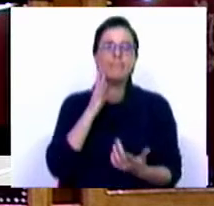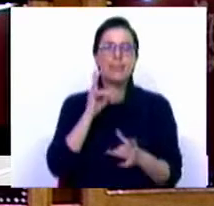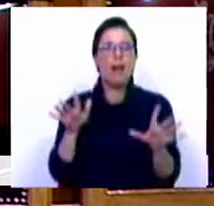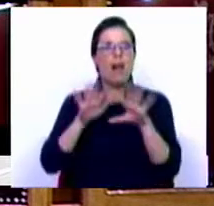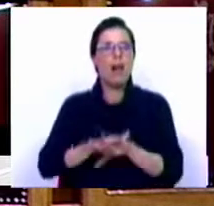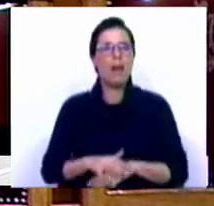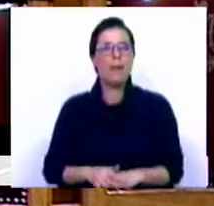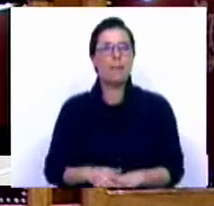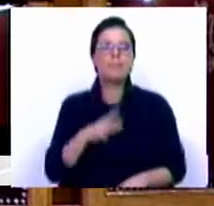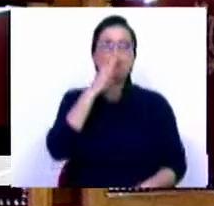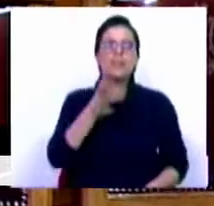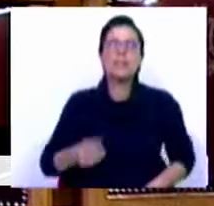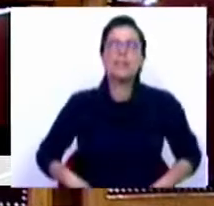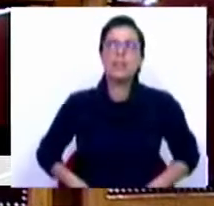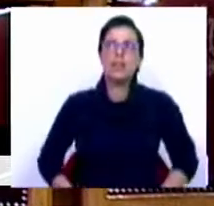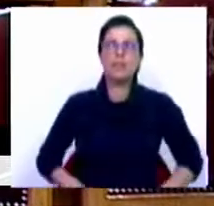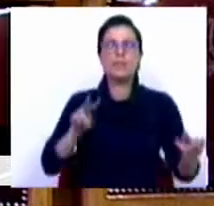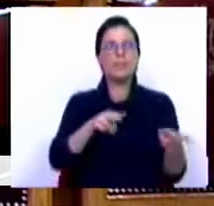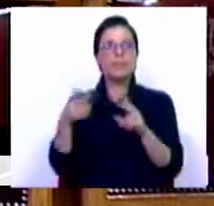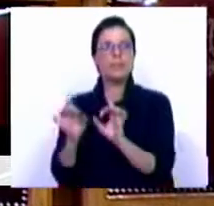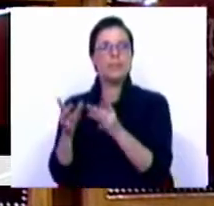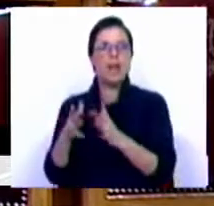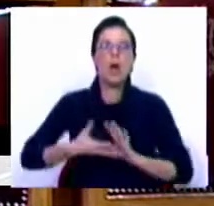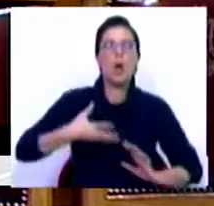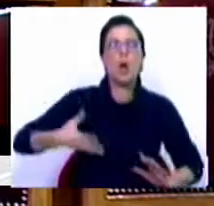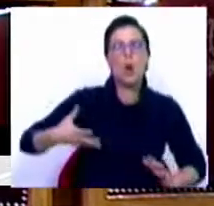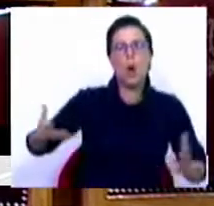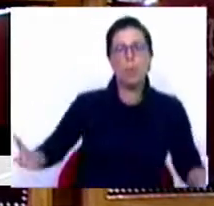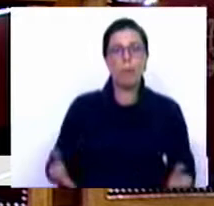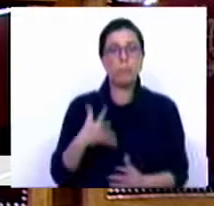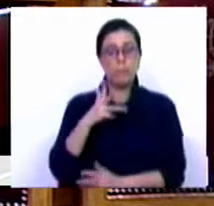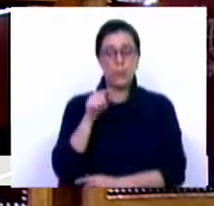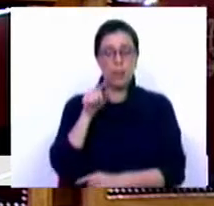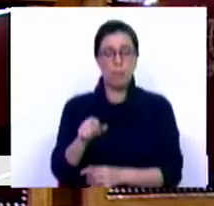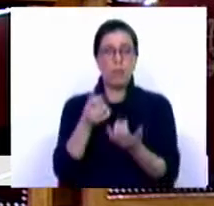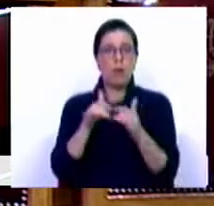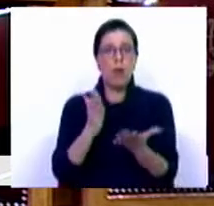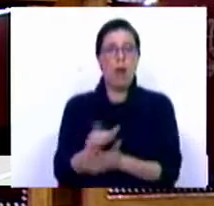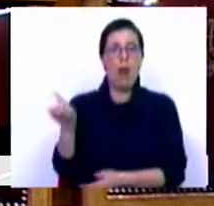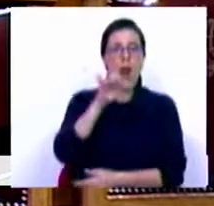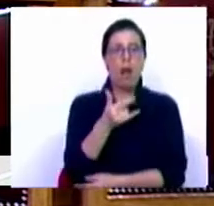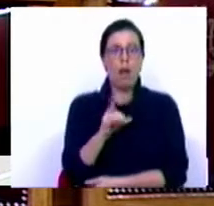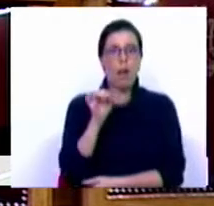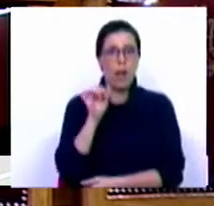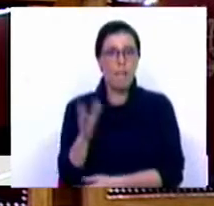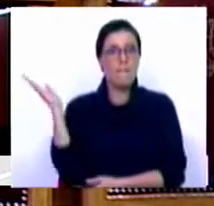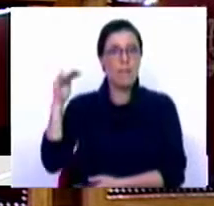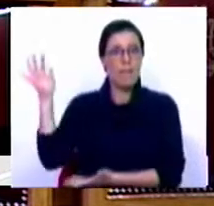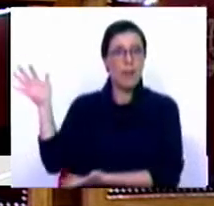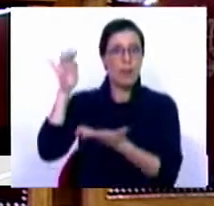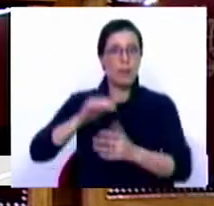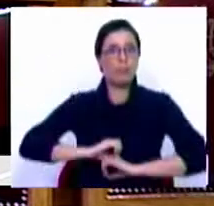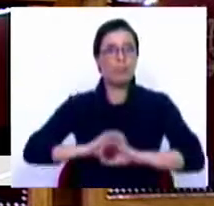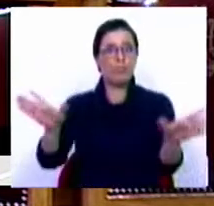disfarçar. Dizer que a transição digital é complexa, quando 100 mil computadores estão nas nossas escolas, 260 mil estão a chegar às